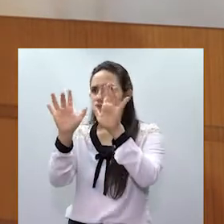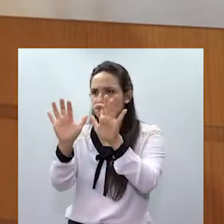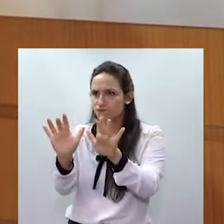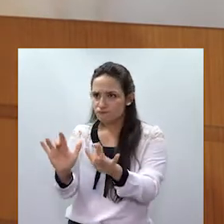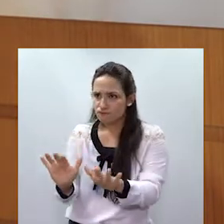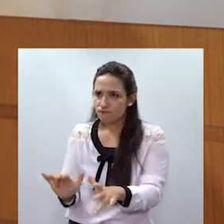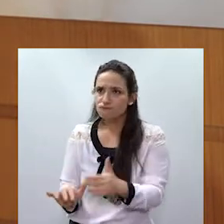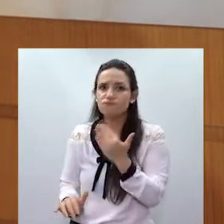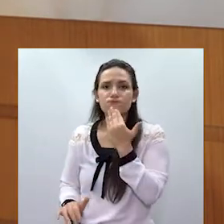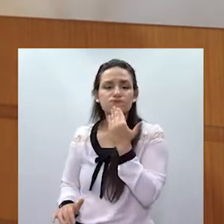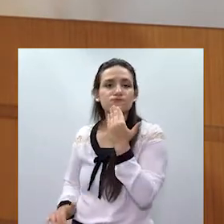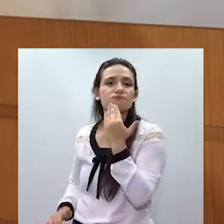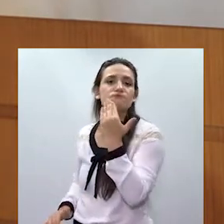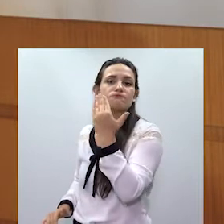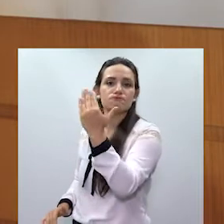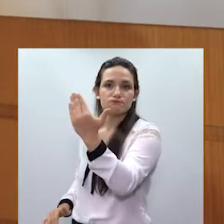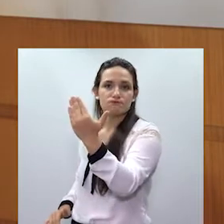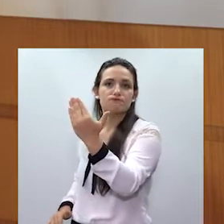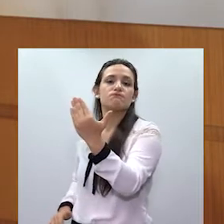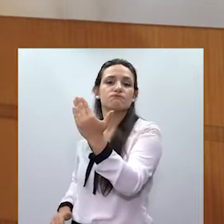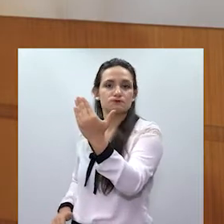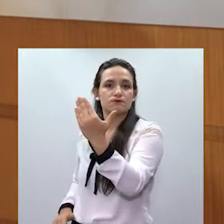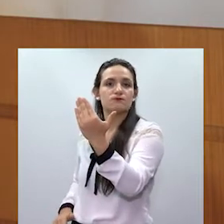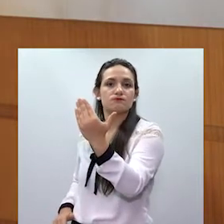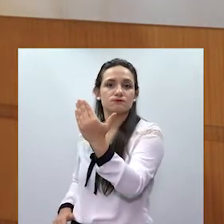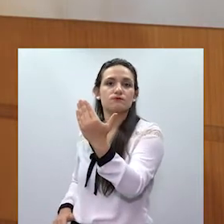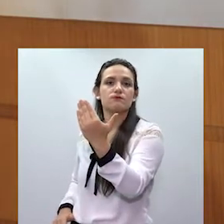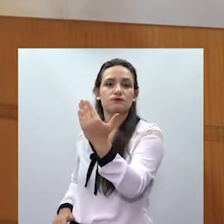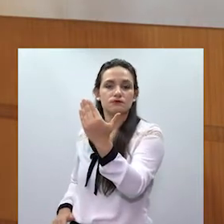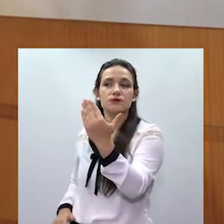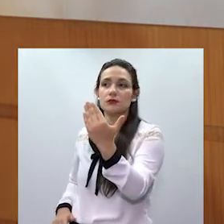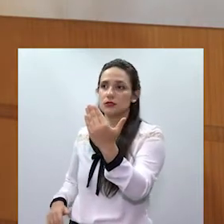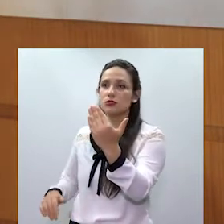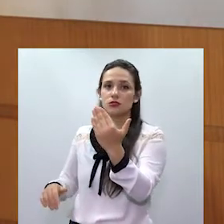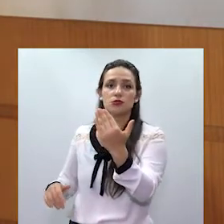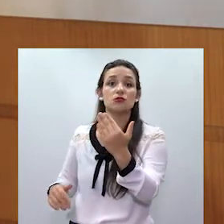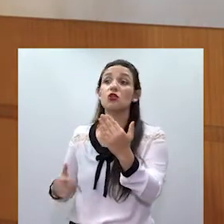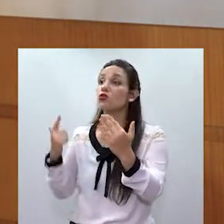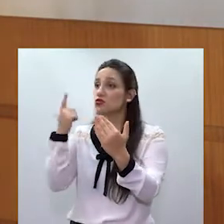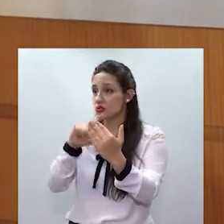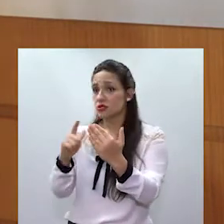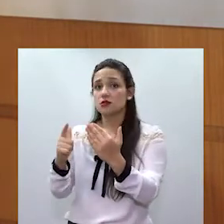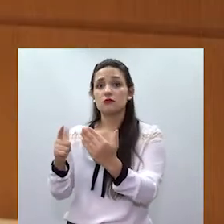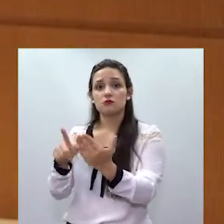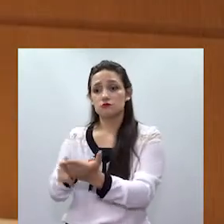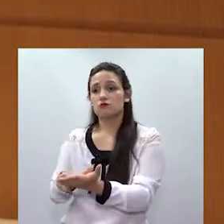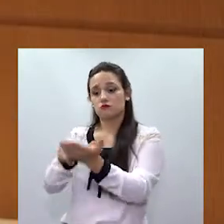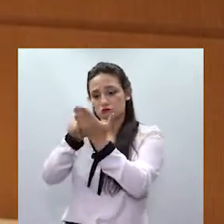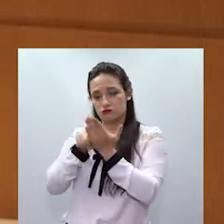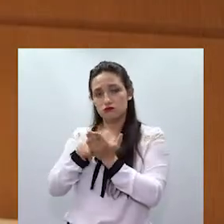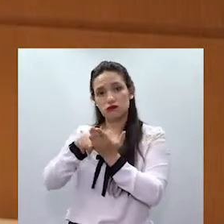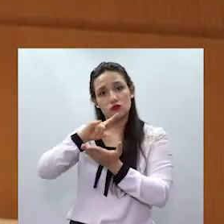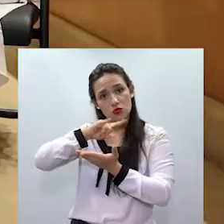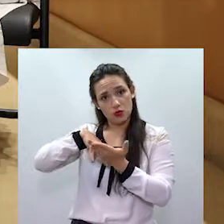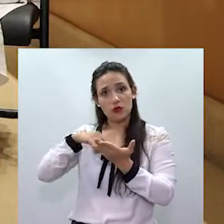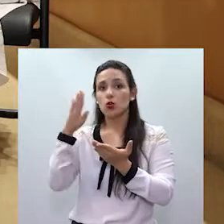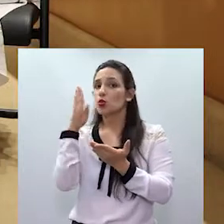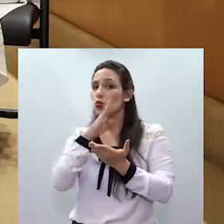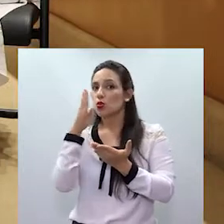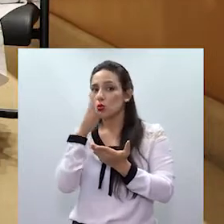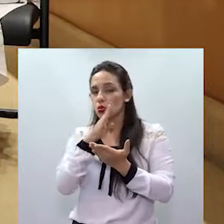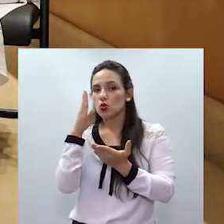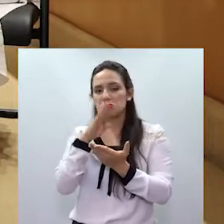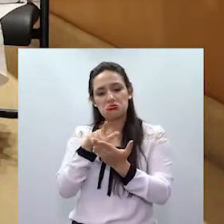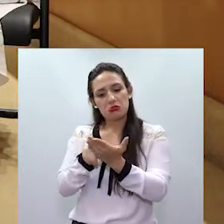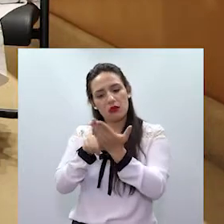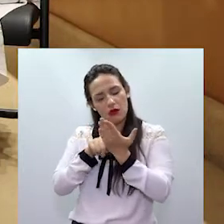ela estivesse, enfim, e fez o pedido, narrou o fato, fez o pedido de medidas protetivas online e recebeu a medida protetiva de